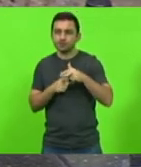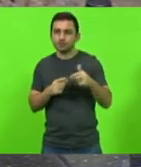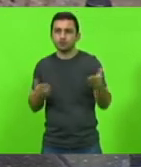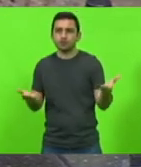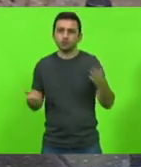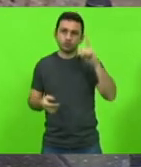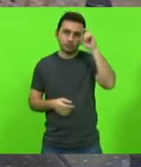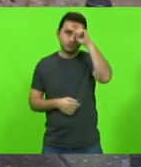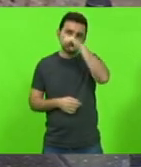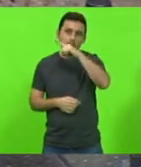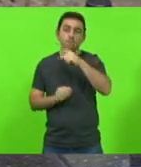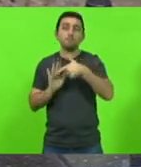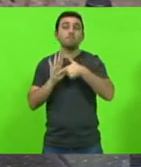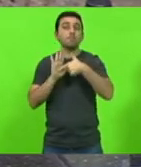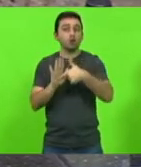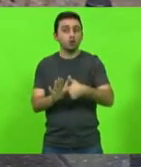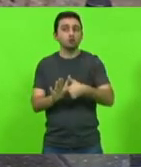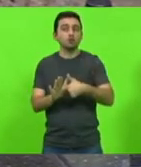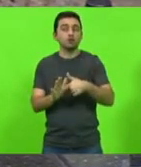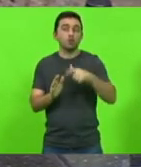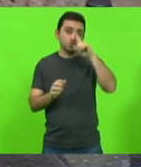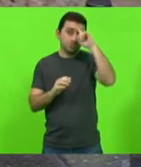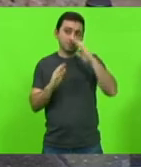mostrando aqui hospitais